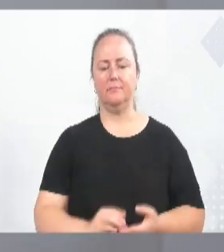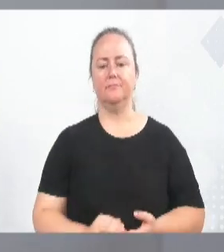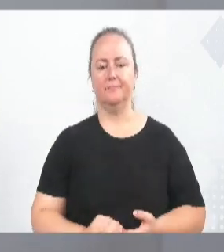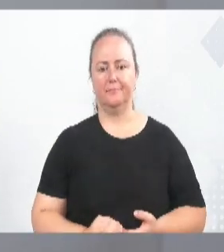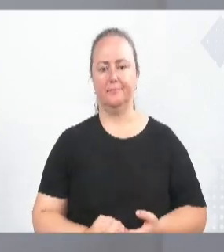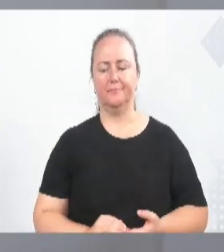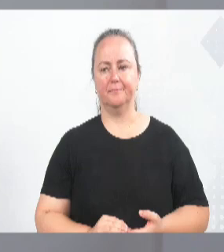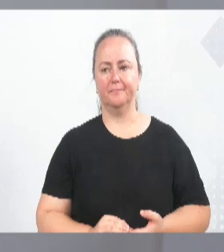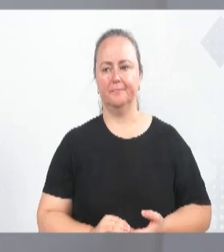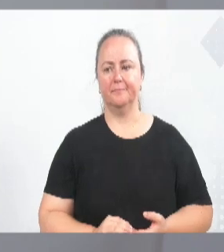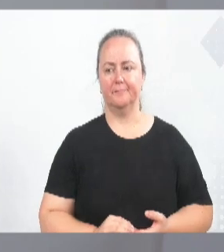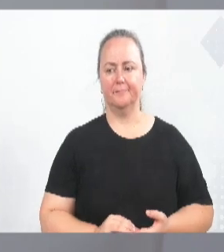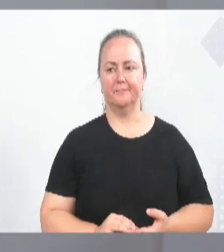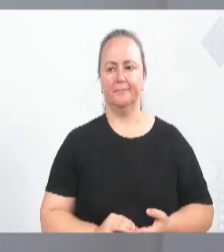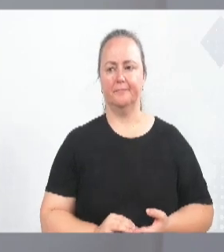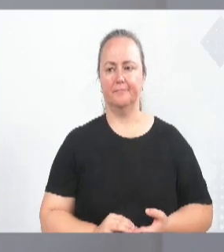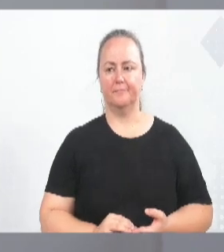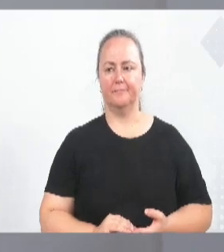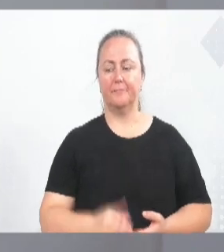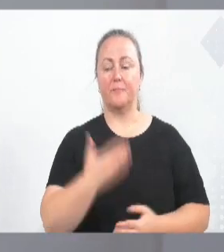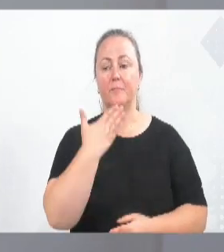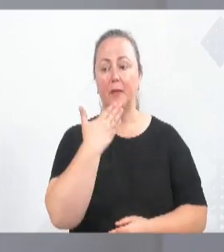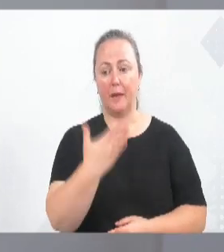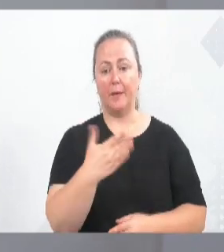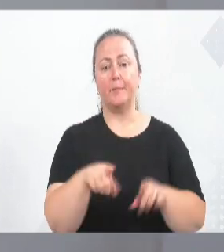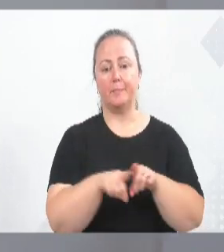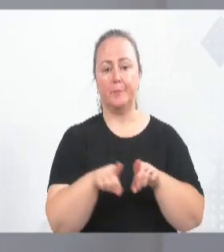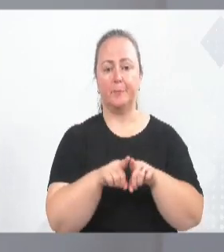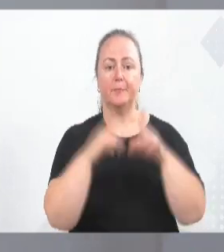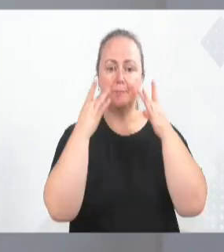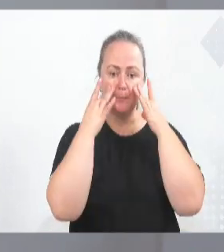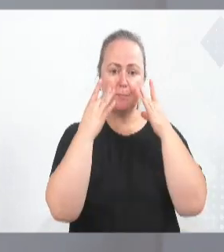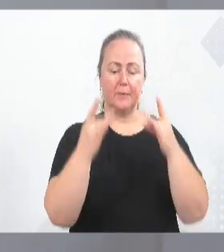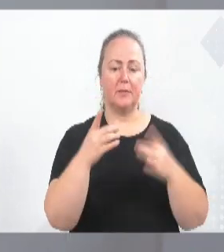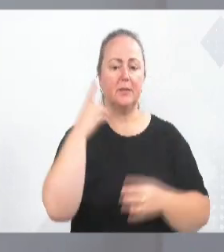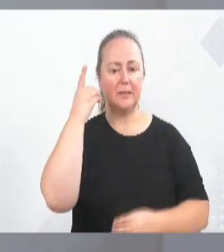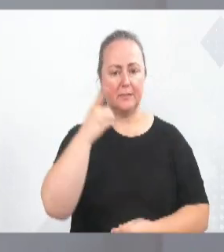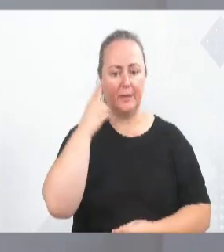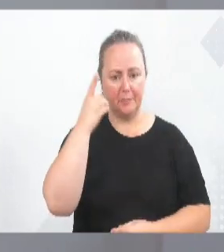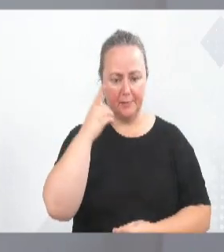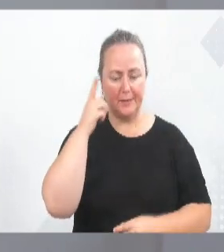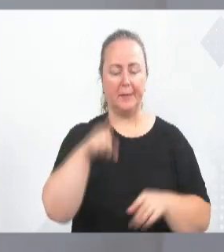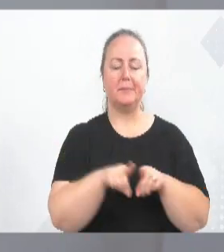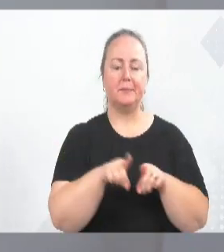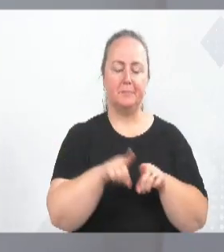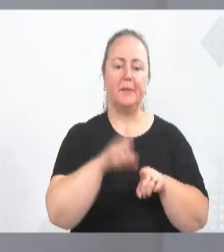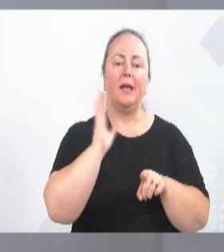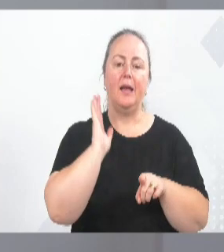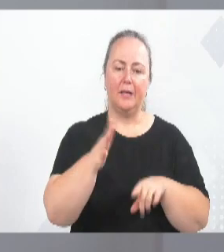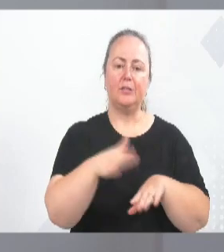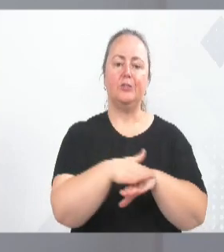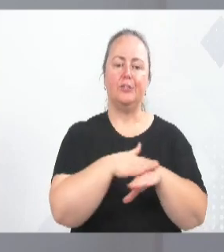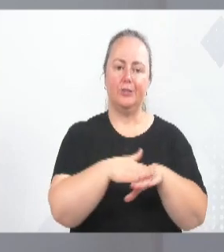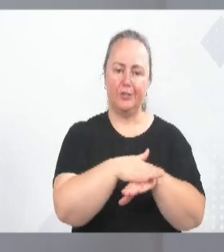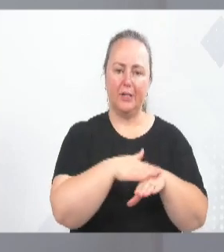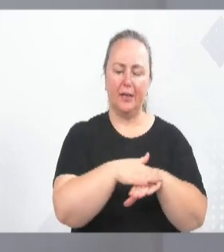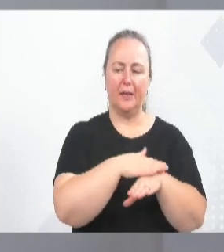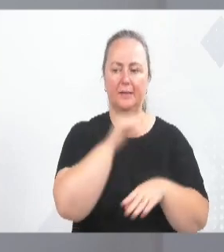Agora, eu quero aqui pedir uma atenção para os nossos deputados estaduais. Já entrei em contato com eles. A Secretaria